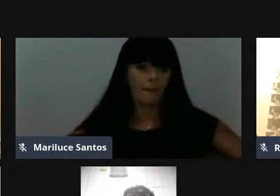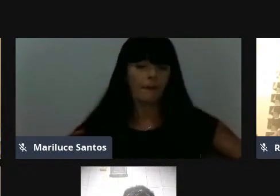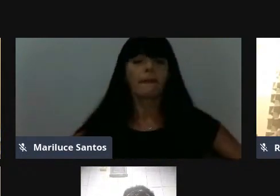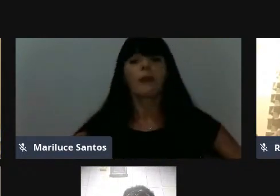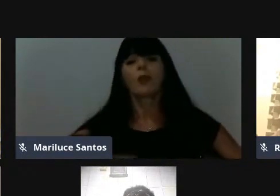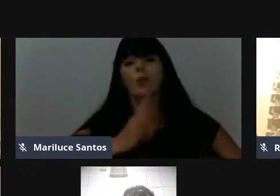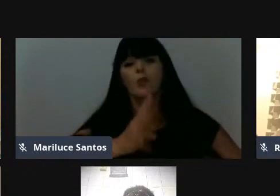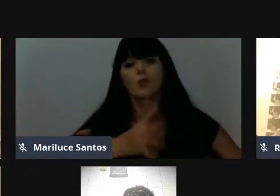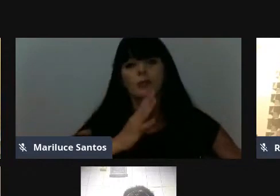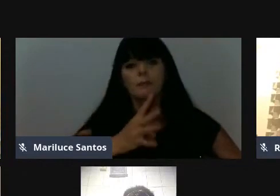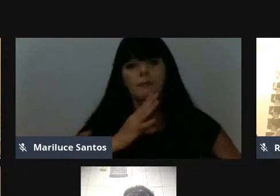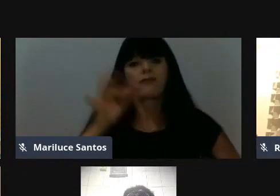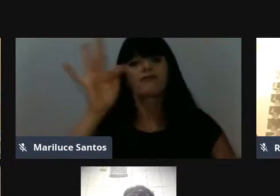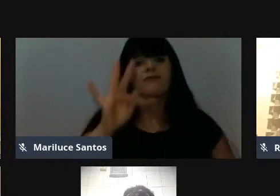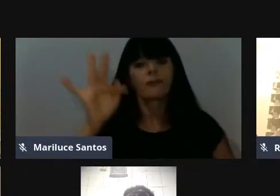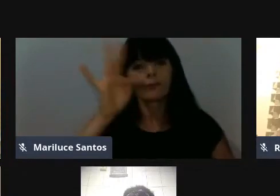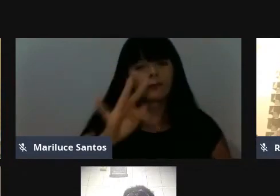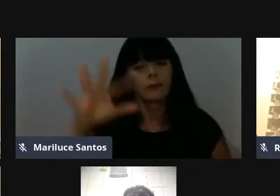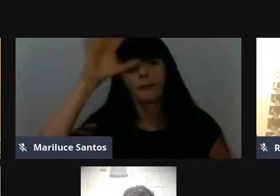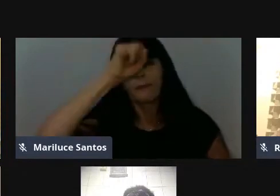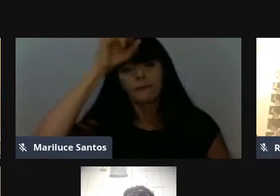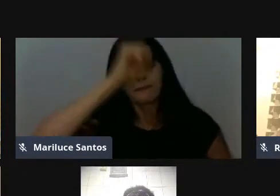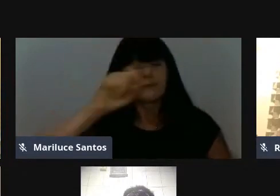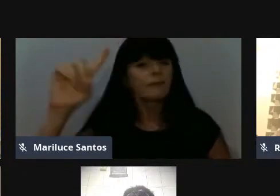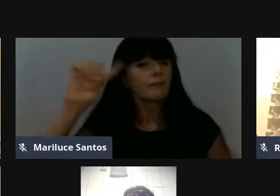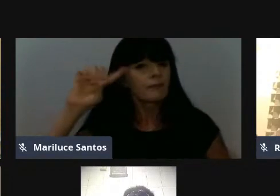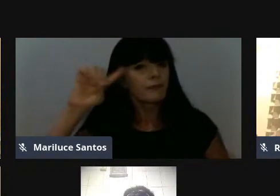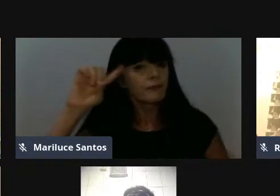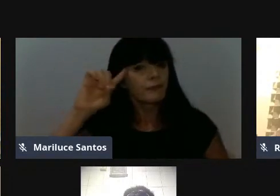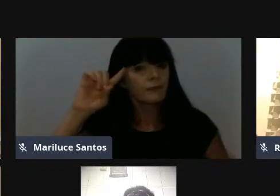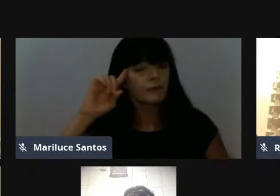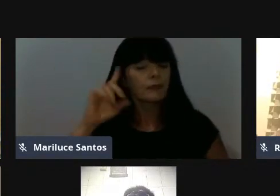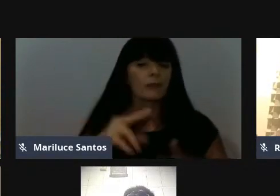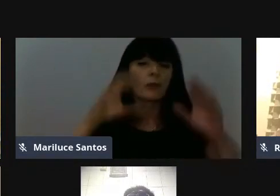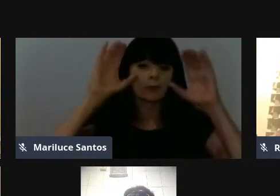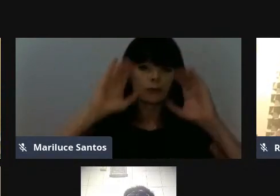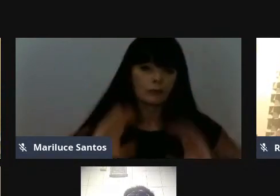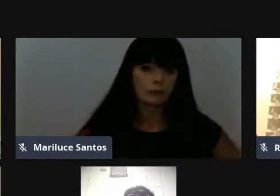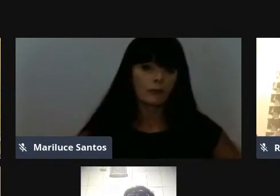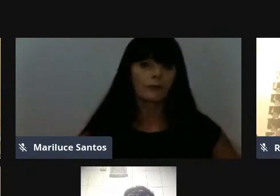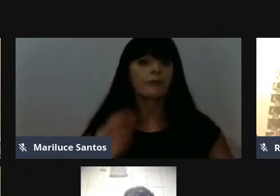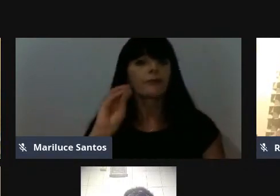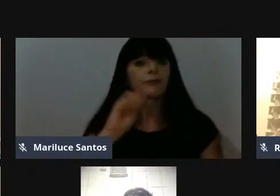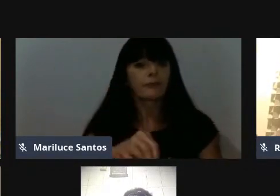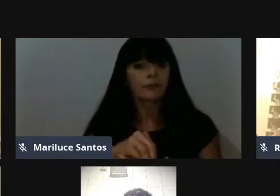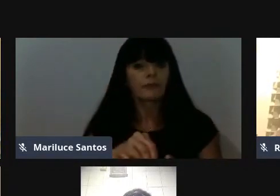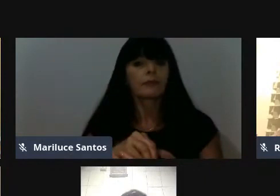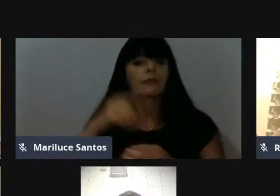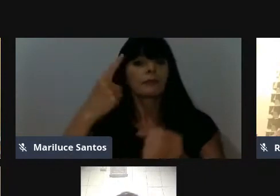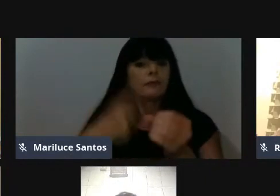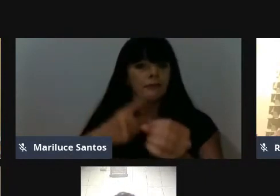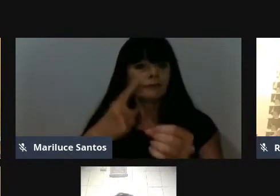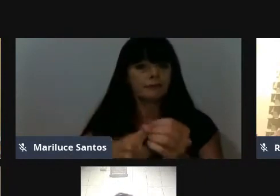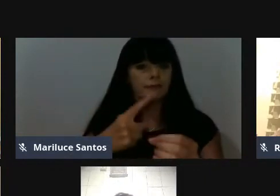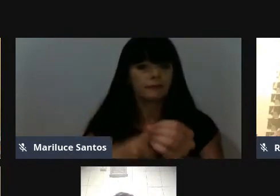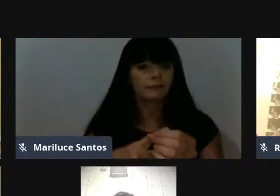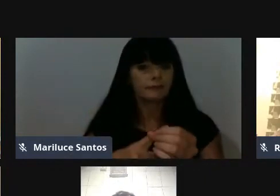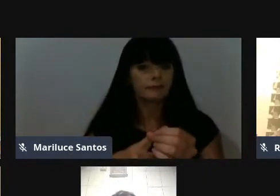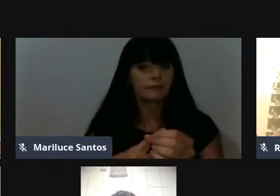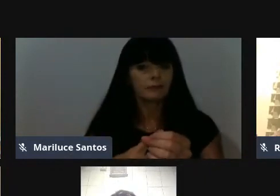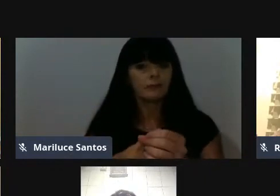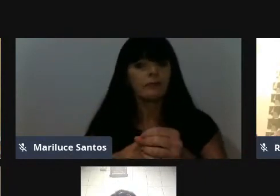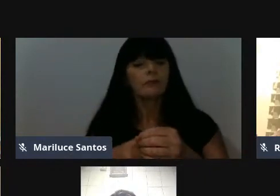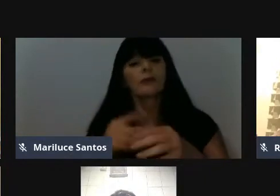acadêmicos, o aprendizado diário com cidadãos e as cidadãs dita pecerica, que balizaram no meu primeiro